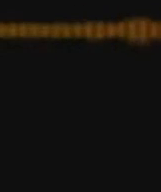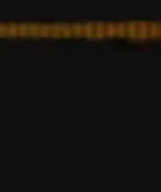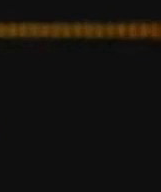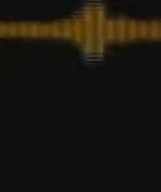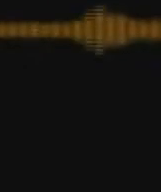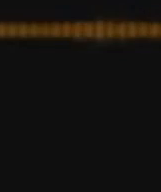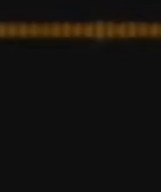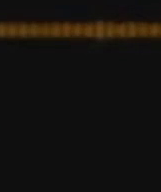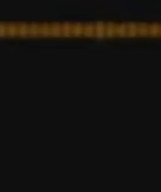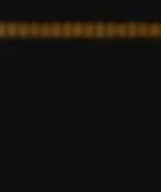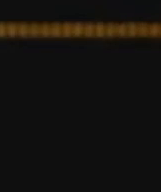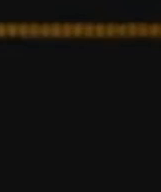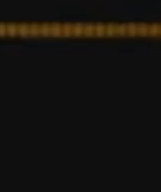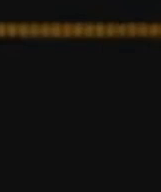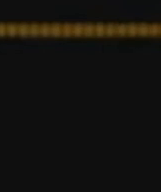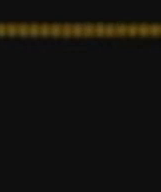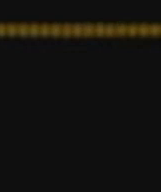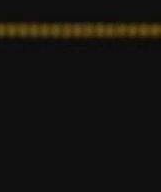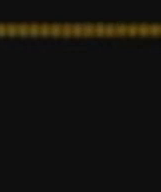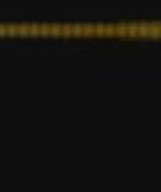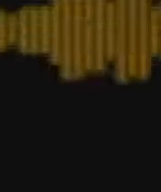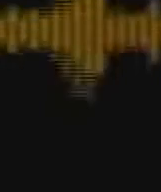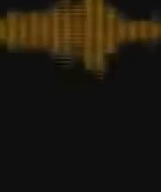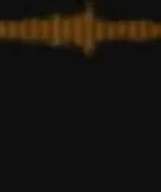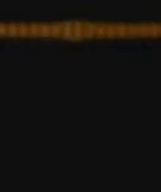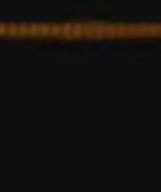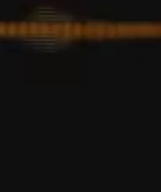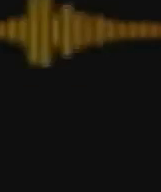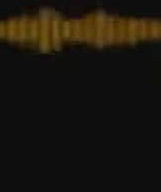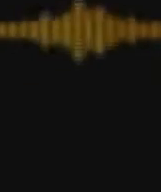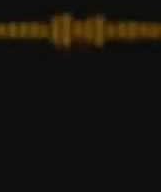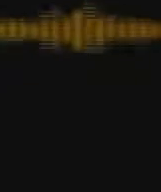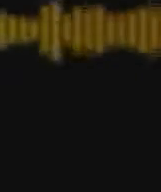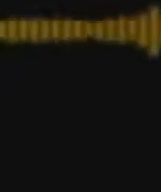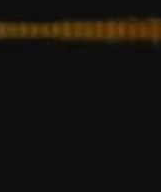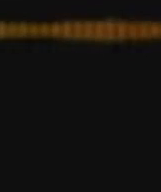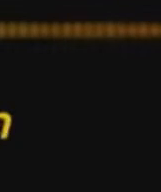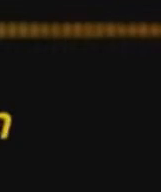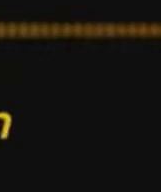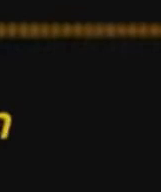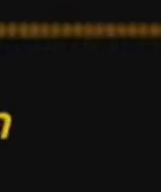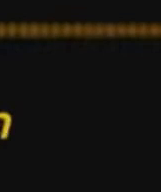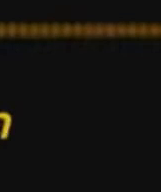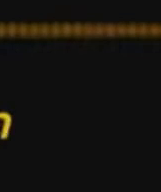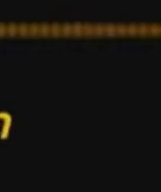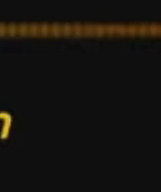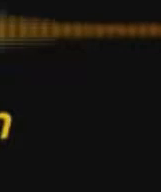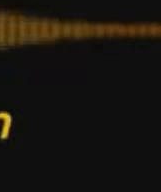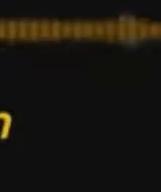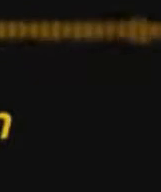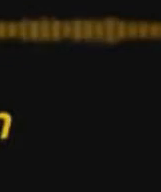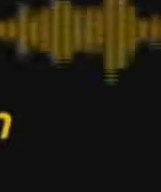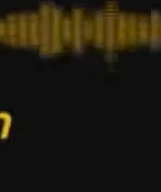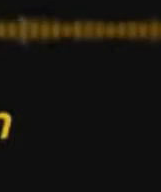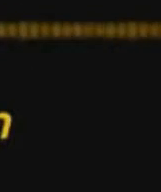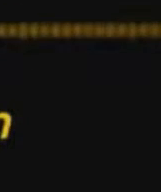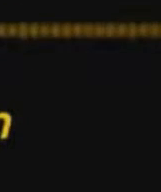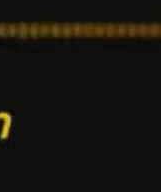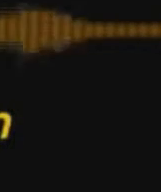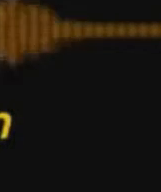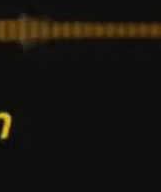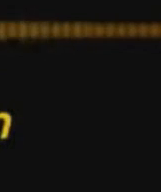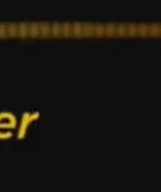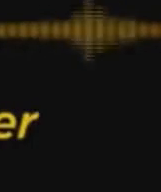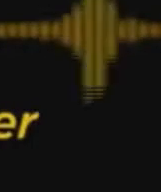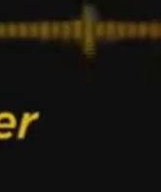Até hoje, em que o desejou esse dinheiro. Mas, naquele que em unidade parlamentar, por também o senhor B, também tem unidade parlamentar,